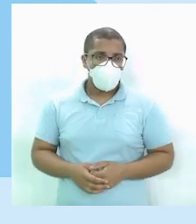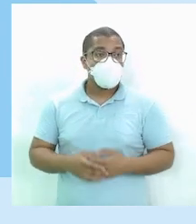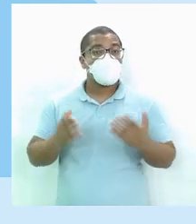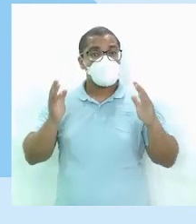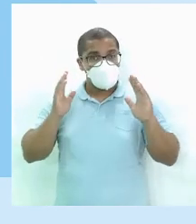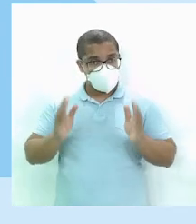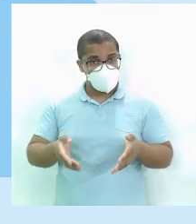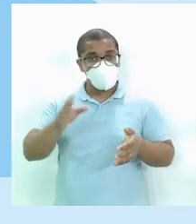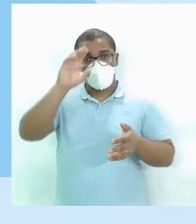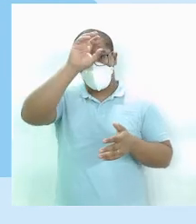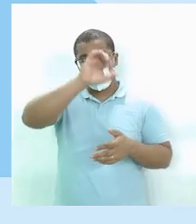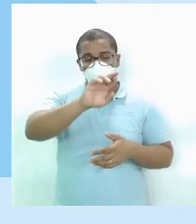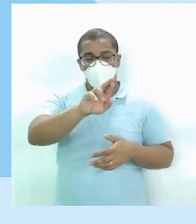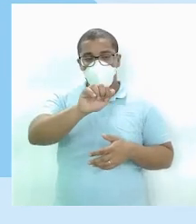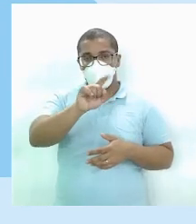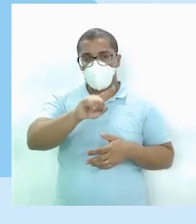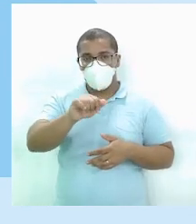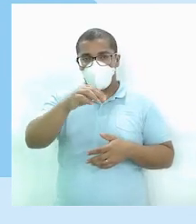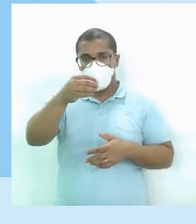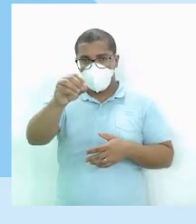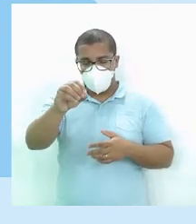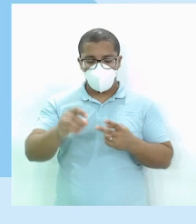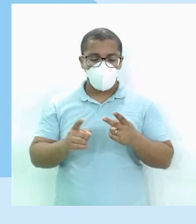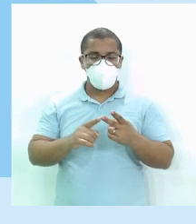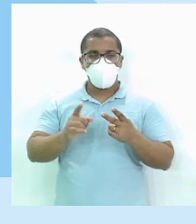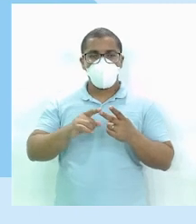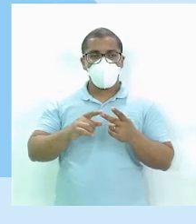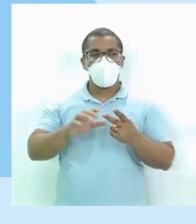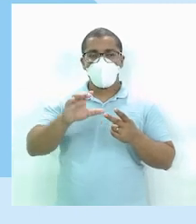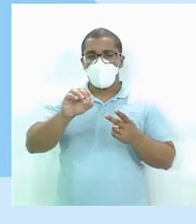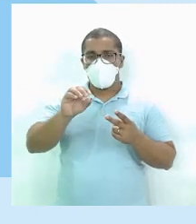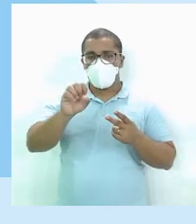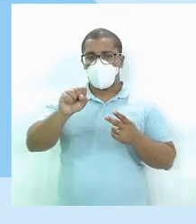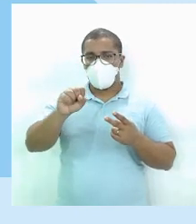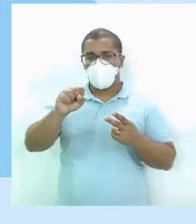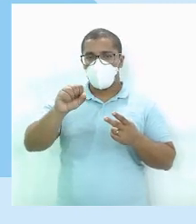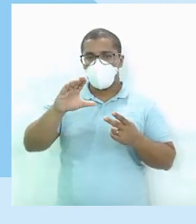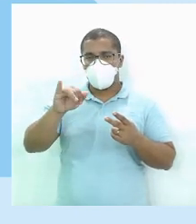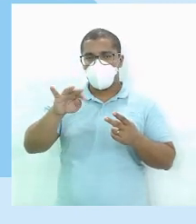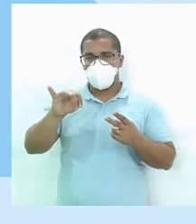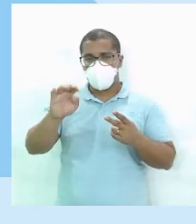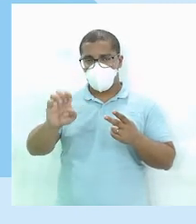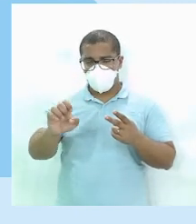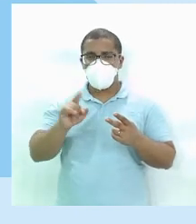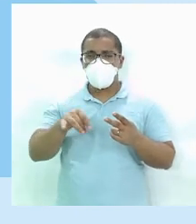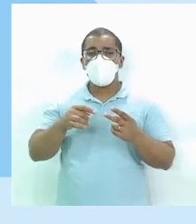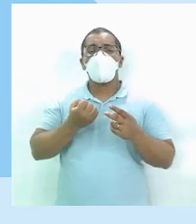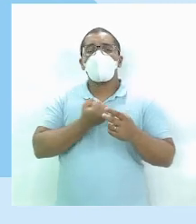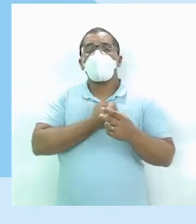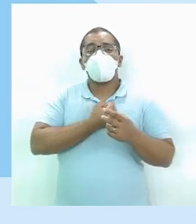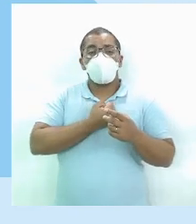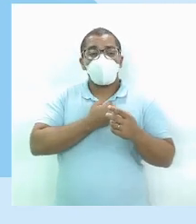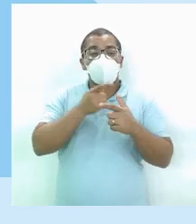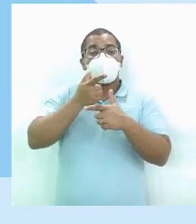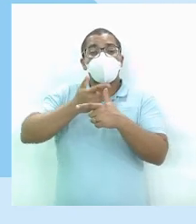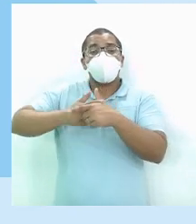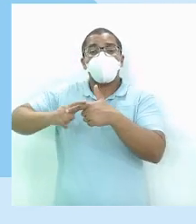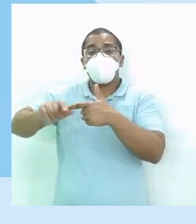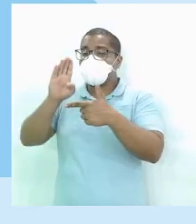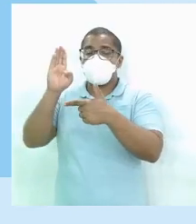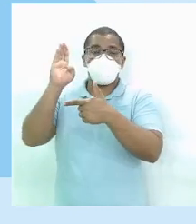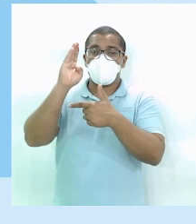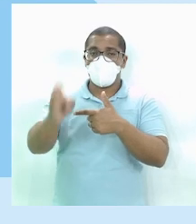E denominador Já vimos Consciente Que é a divisão direta É do numerador Pelo